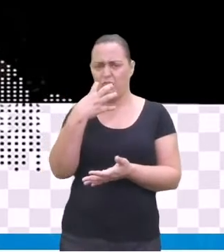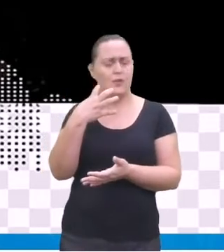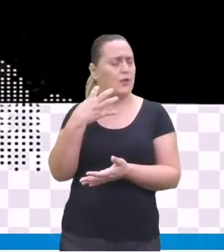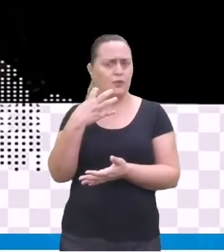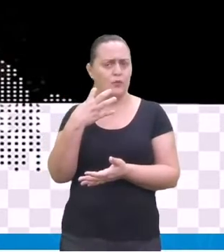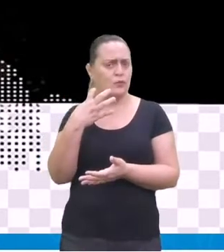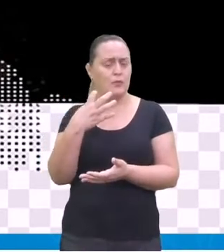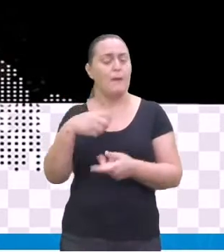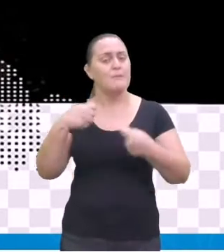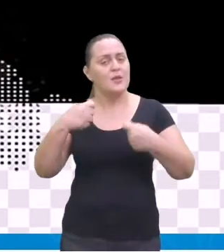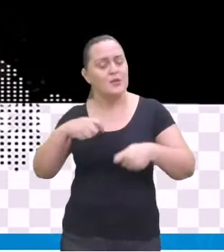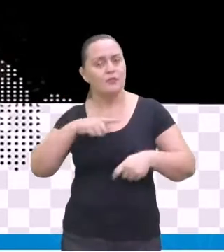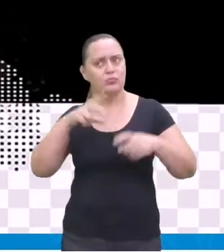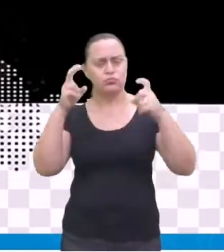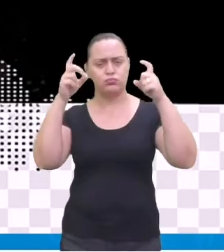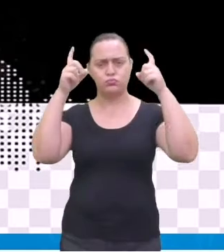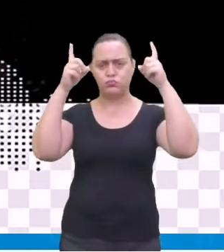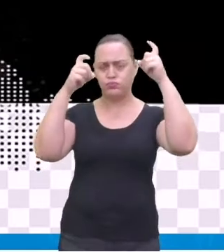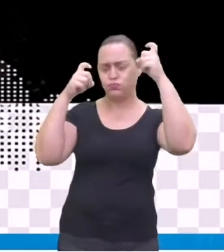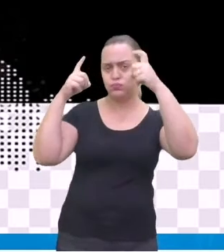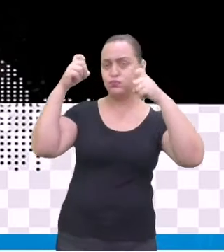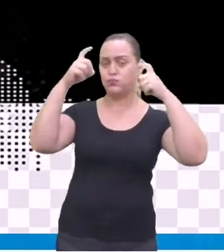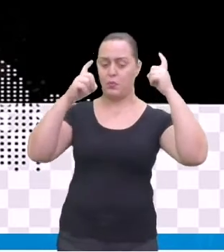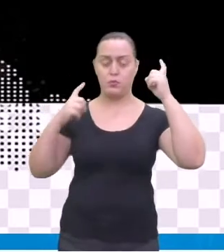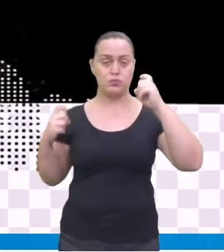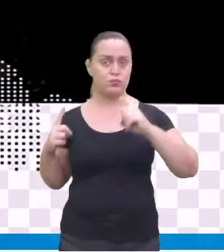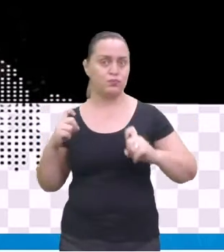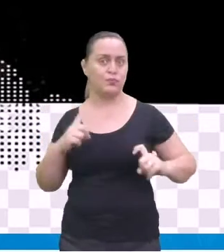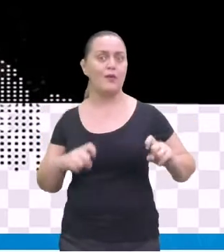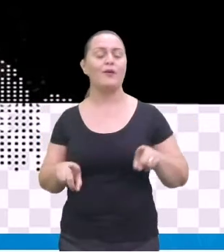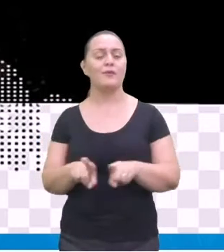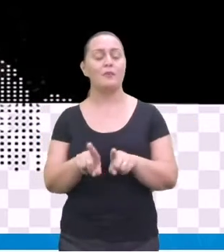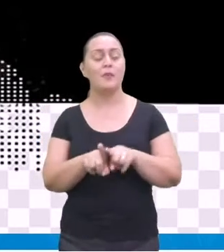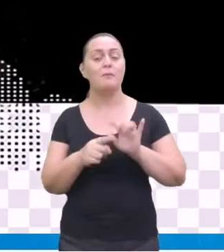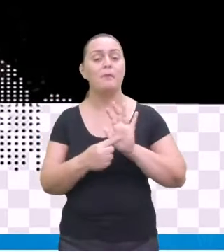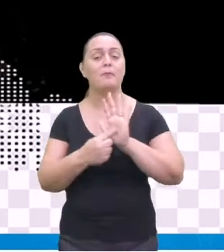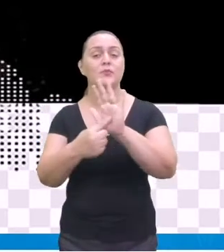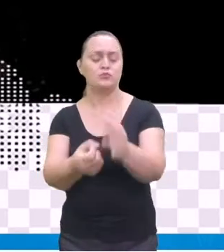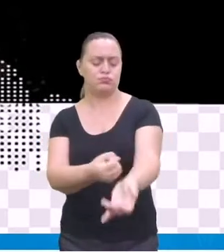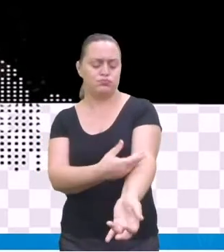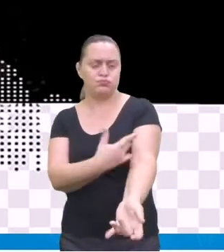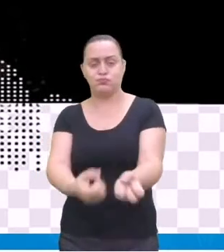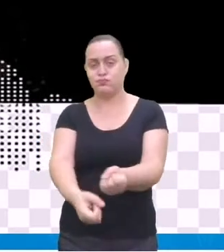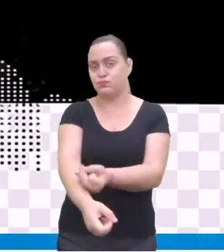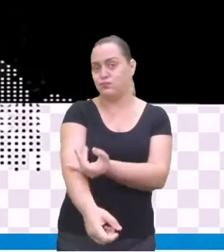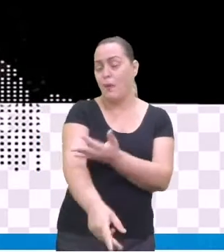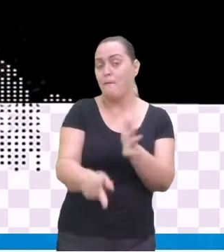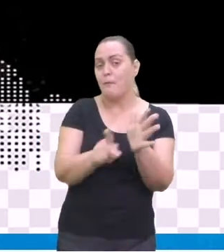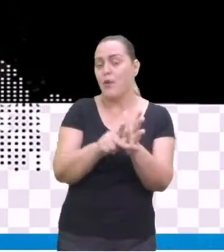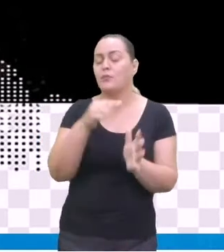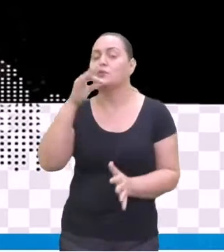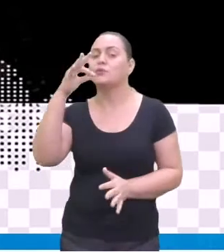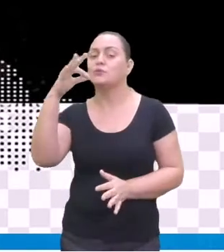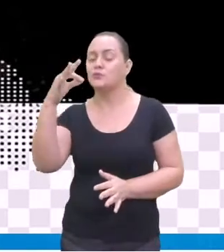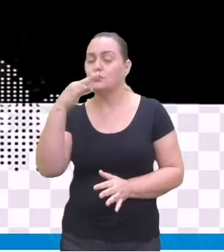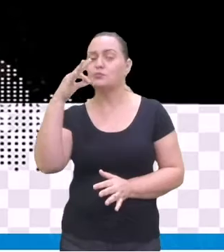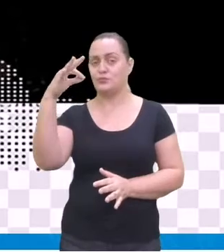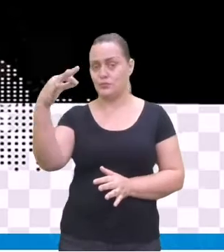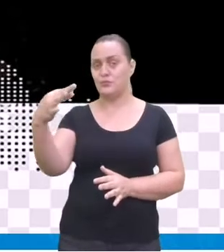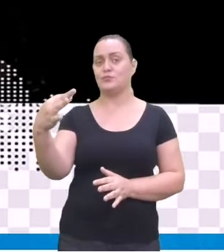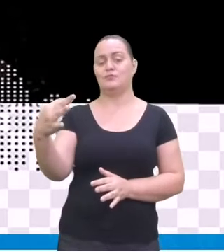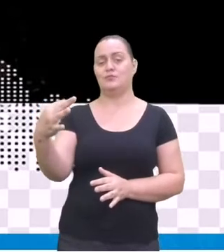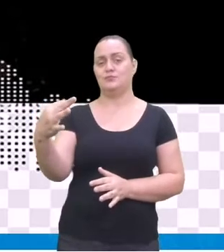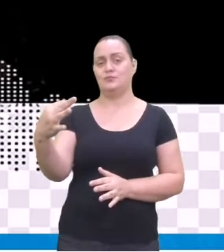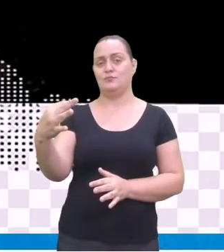dança, entendeu? Essa era a função da bailarina na música. A música popular tem suas raízes ligadas à música